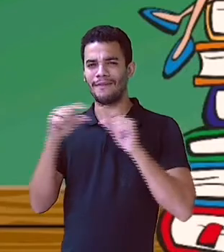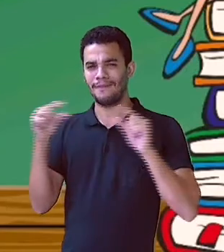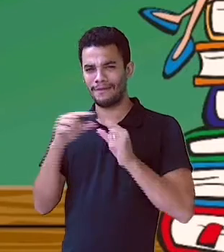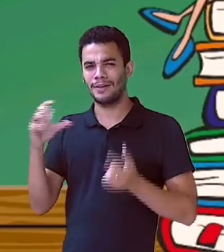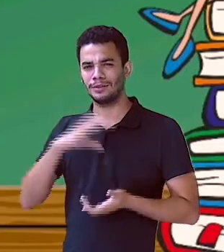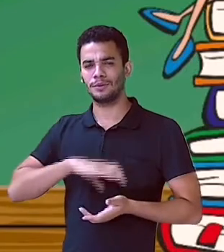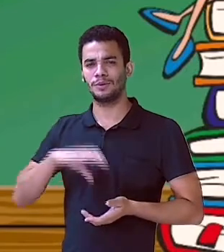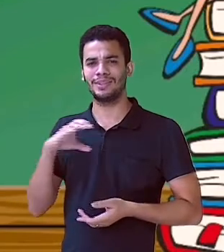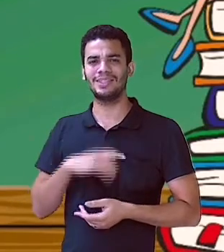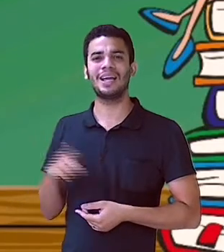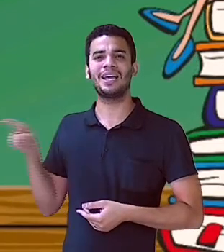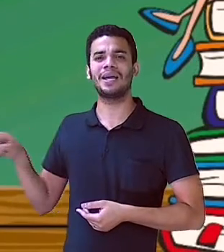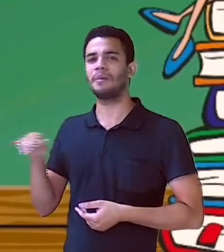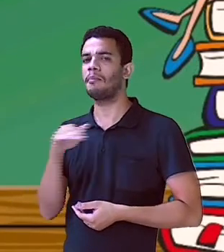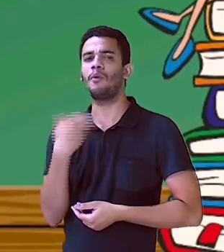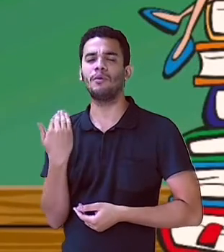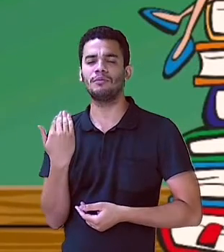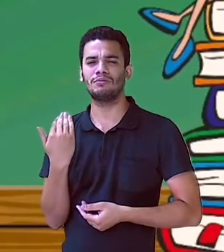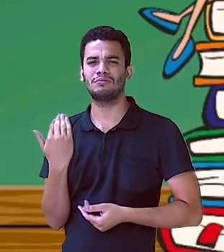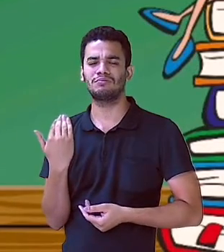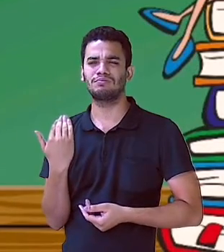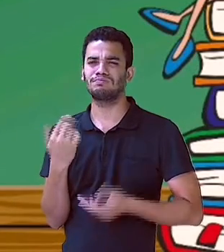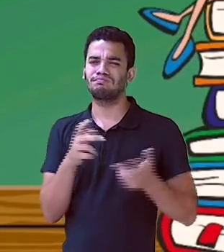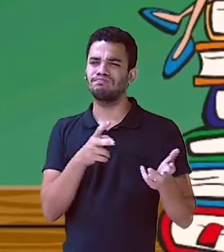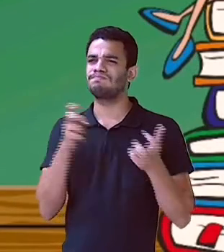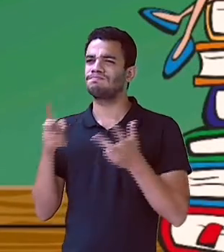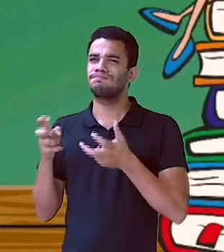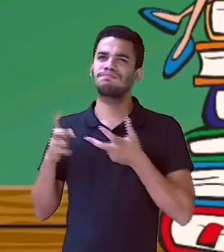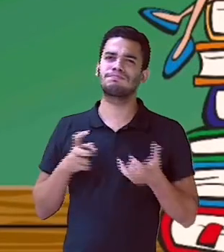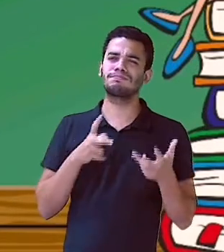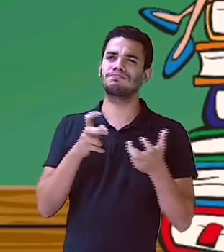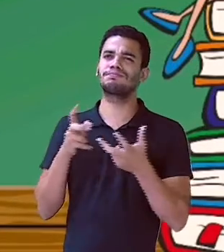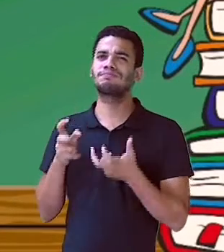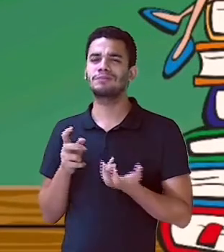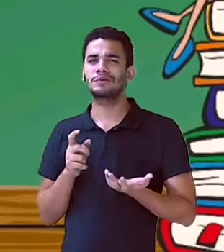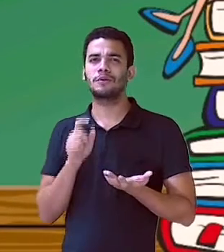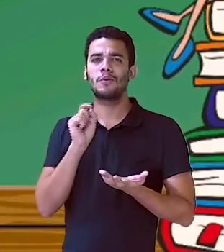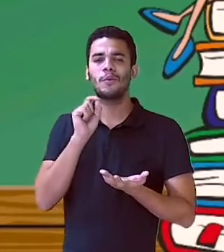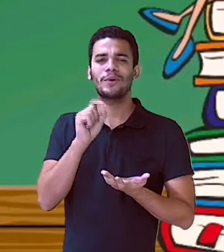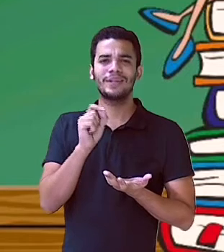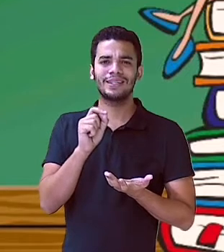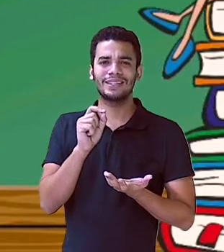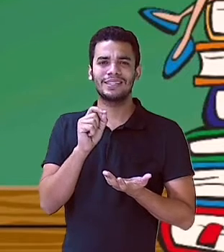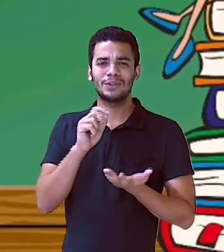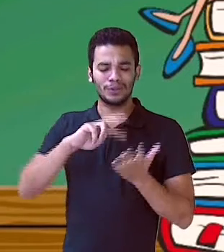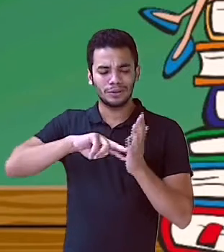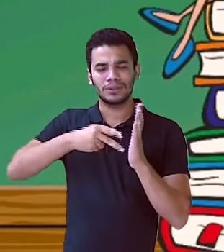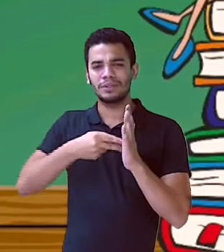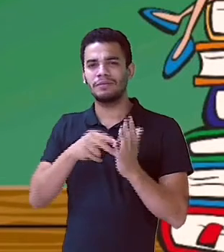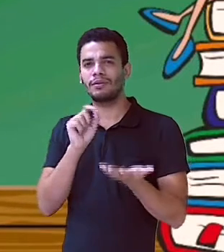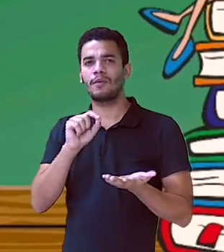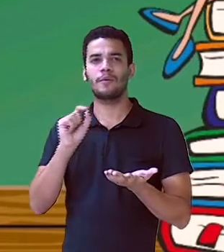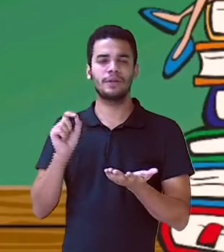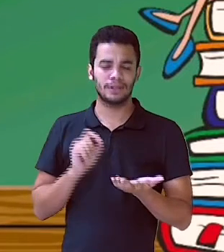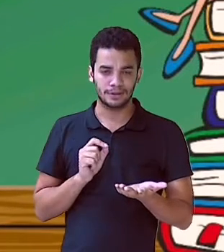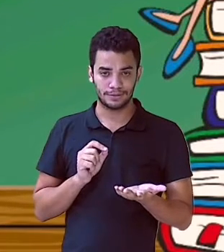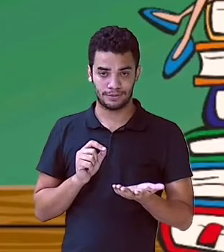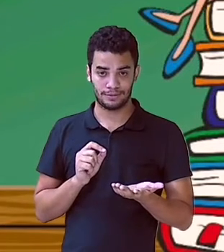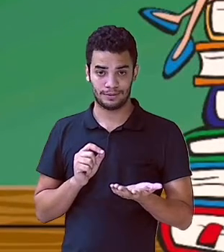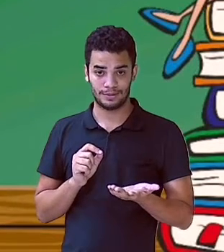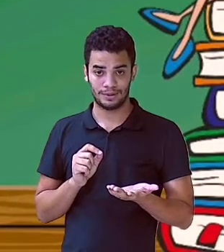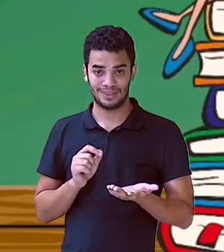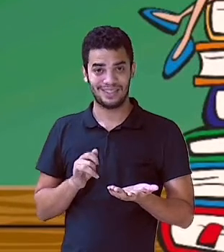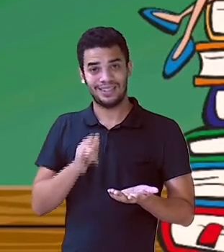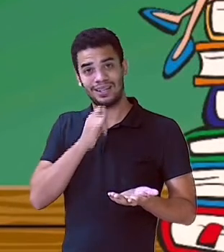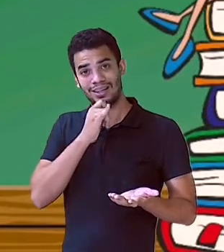Você consegue perceber todo o sentido que eu quis transmitir pra você aqui nessa oração. Eu não preciso te